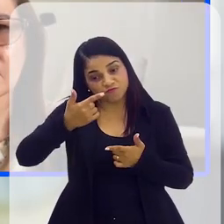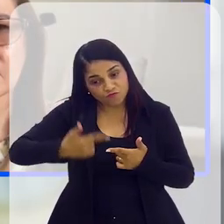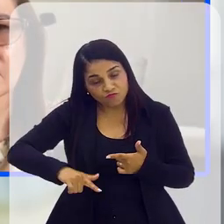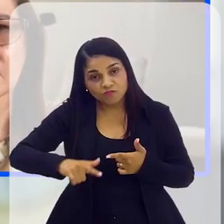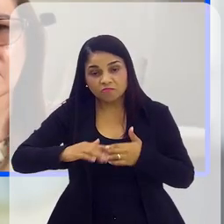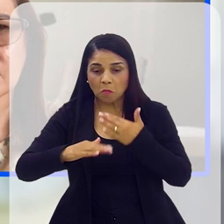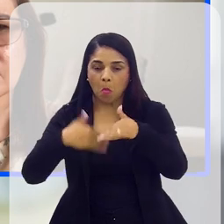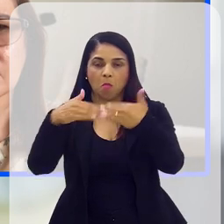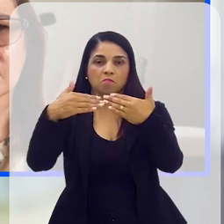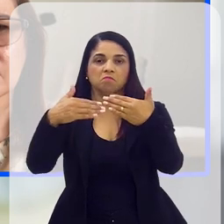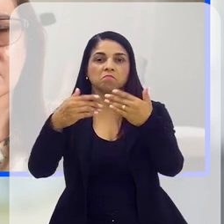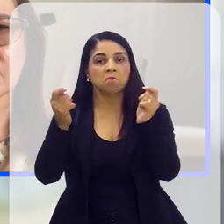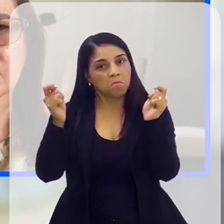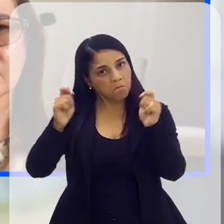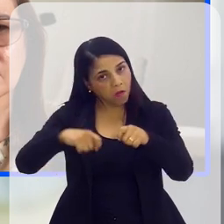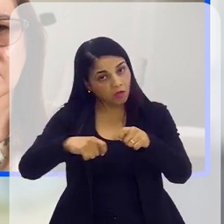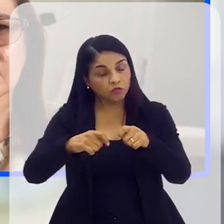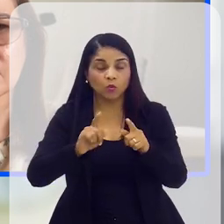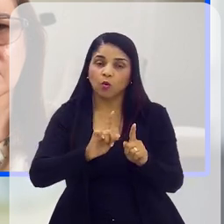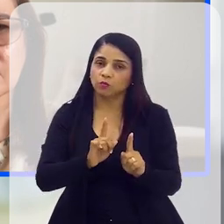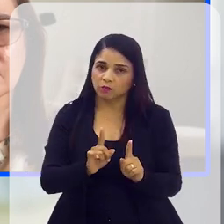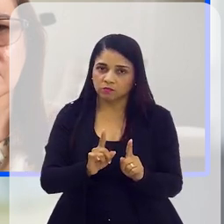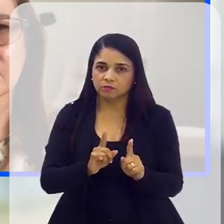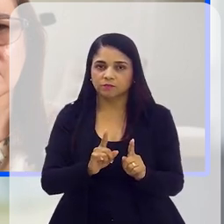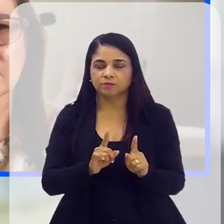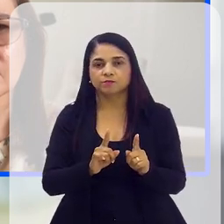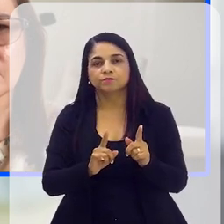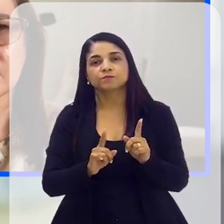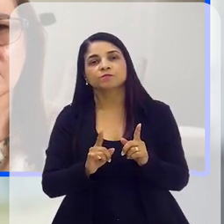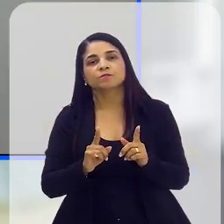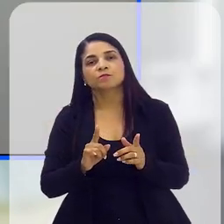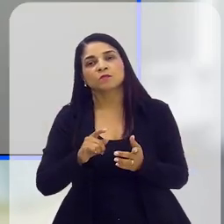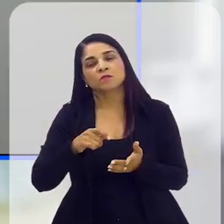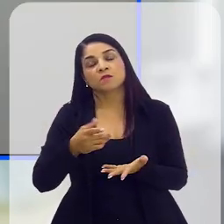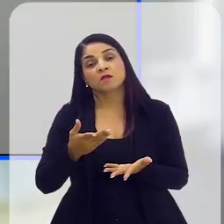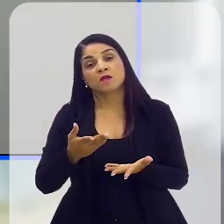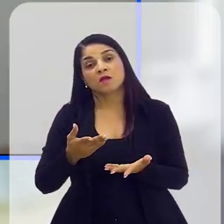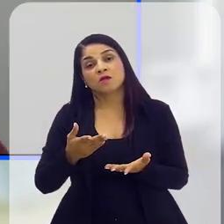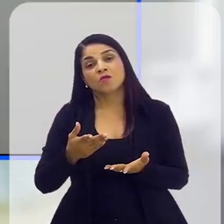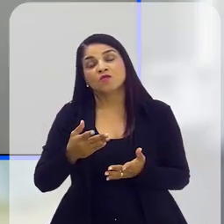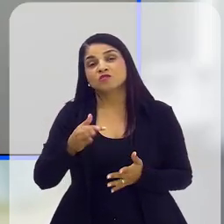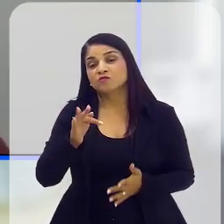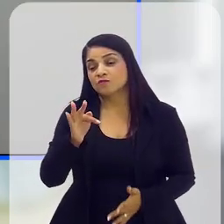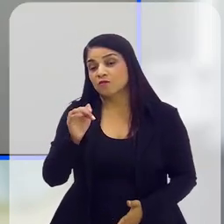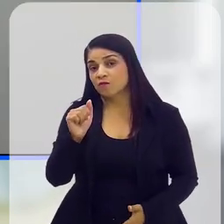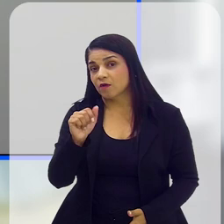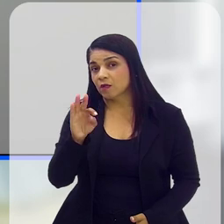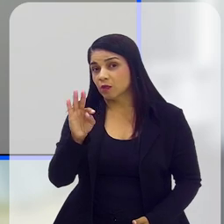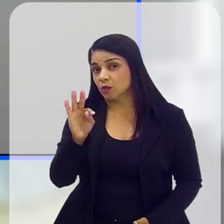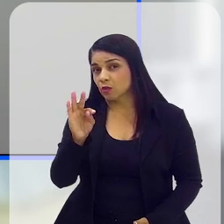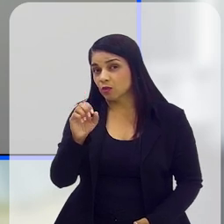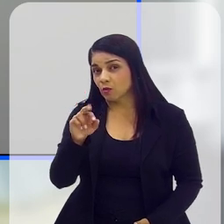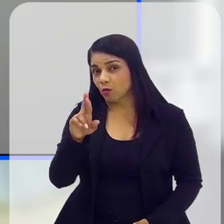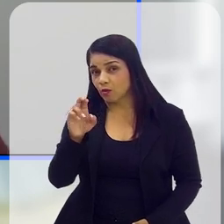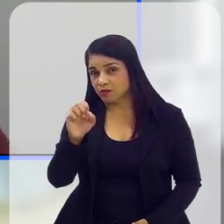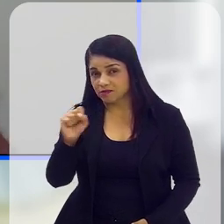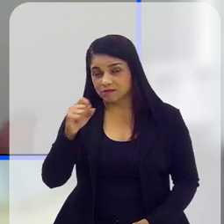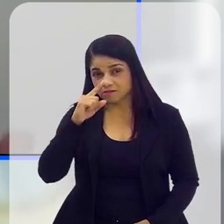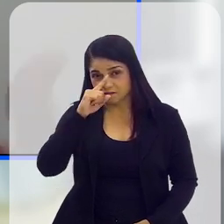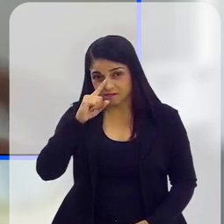não quer dizer que vai, obrigatoriamente. Então, assim, essa questão dos fatores de risco é muito importante,